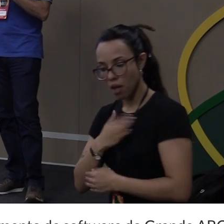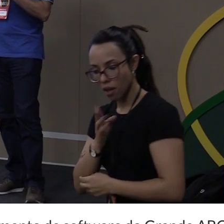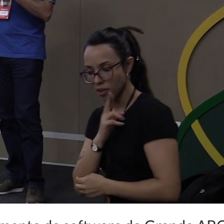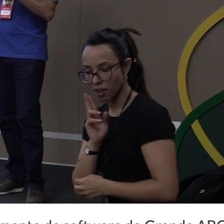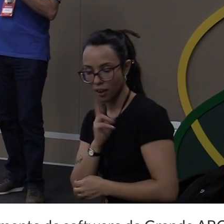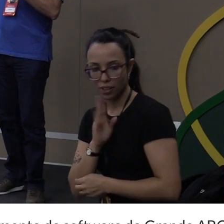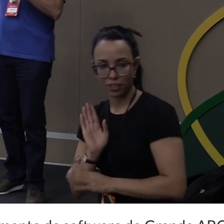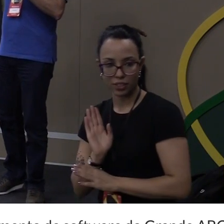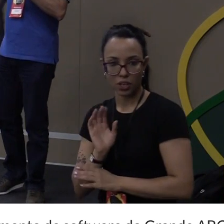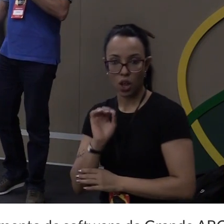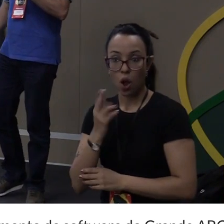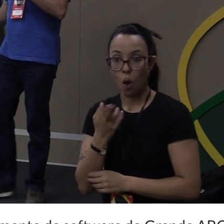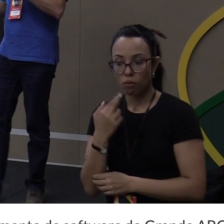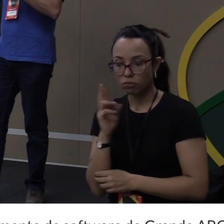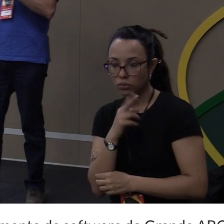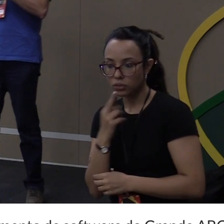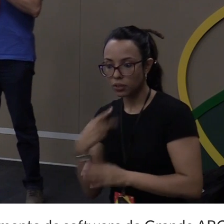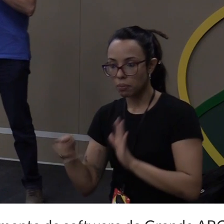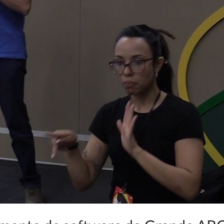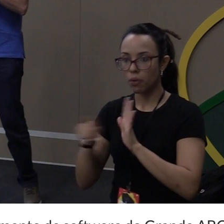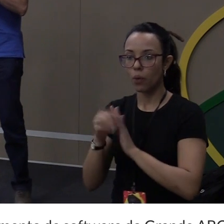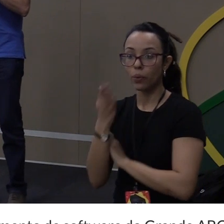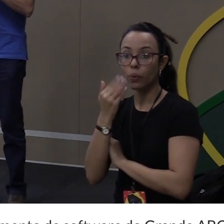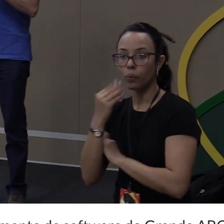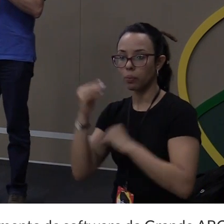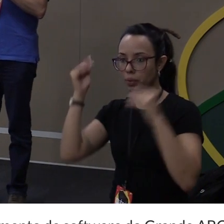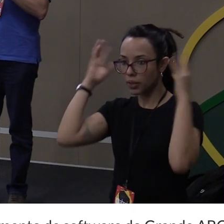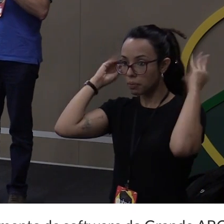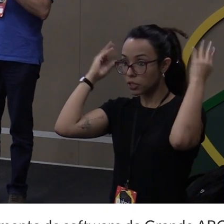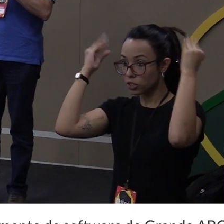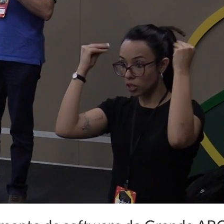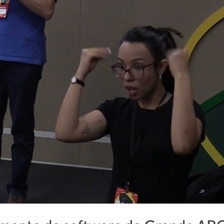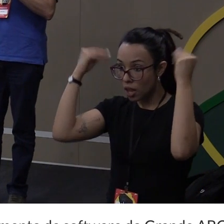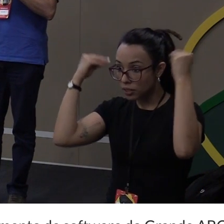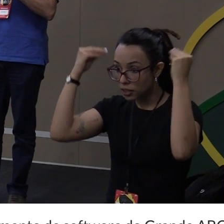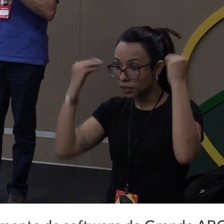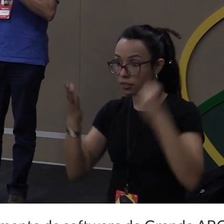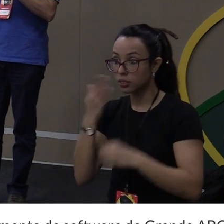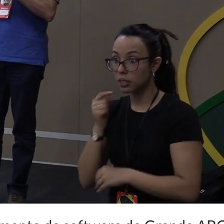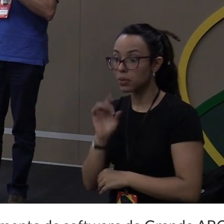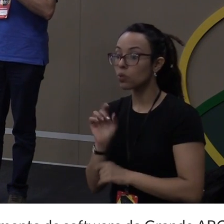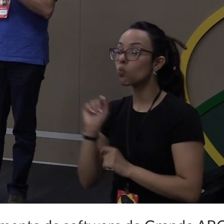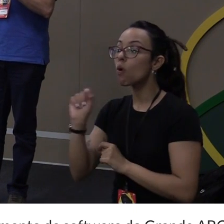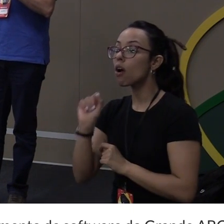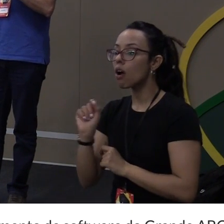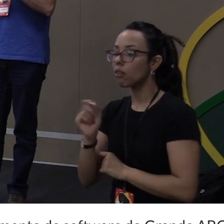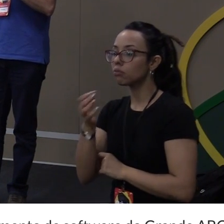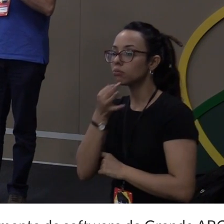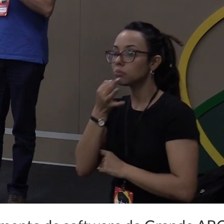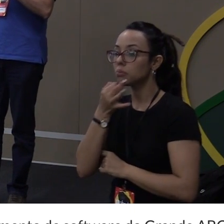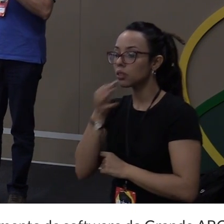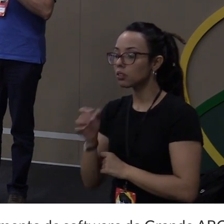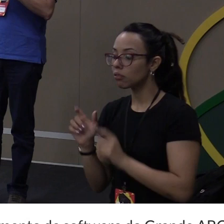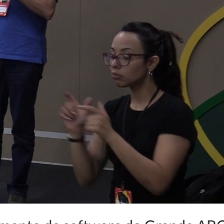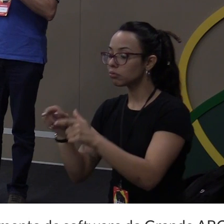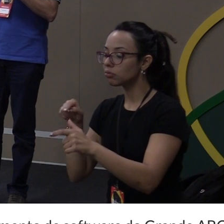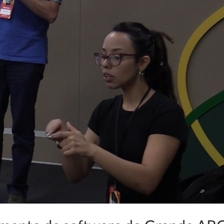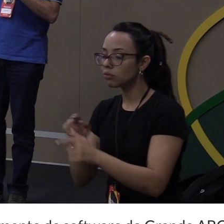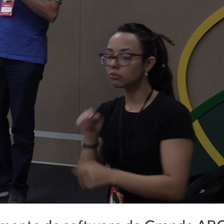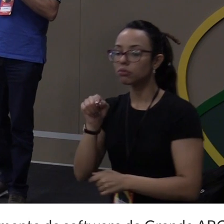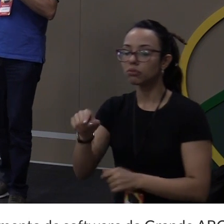restaurantes de comida mexicana e eu quero saber o as pessoas falam de cada um para poder entender